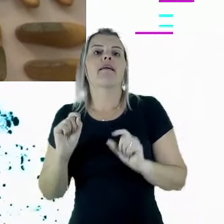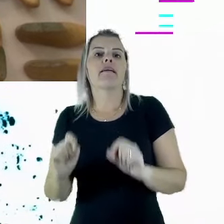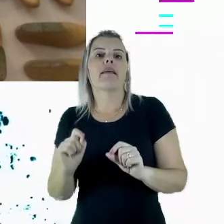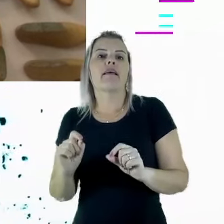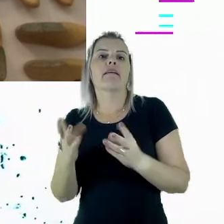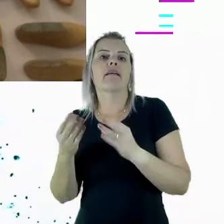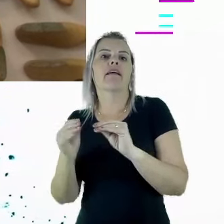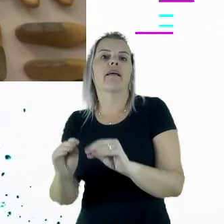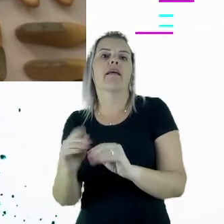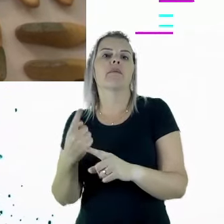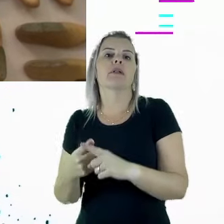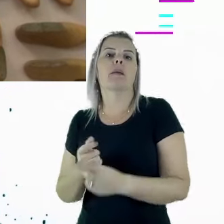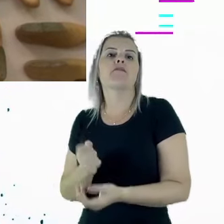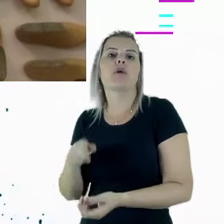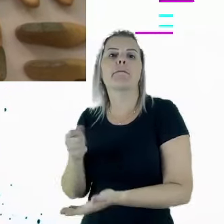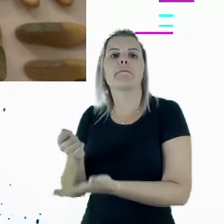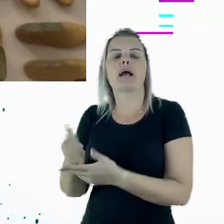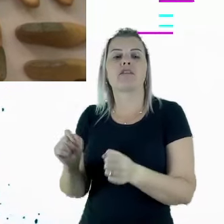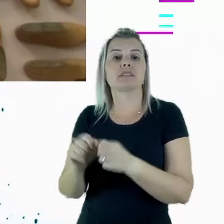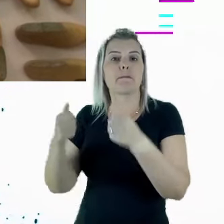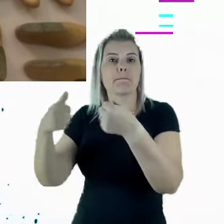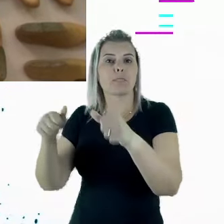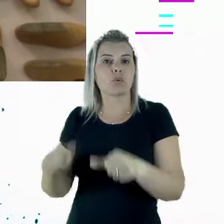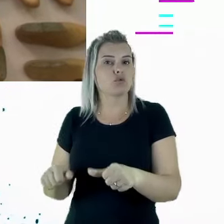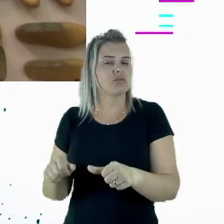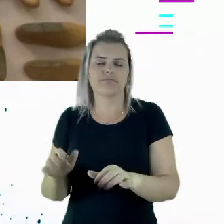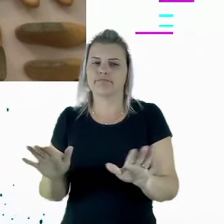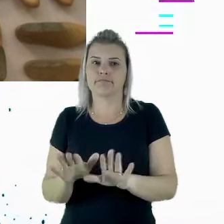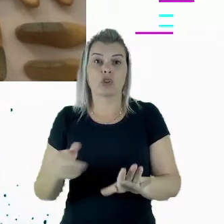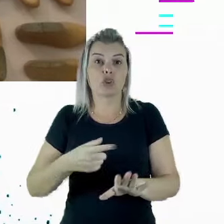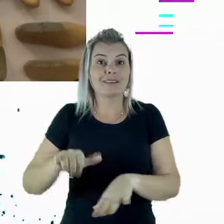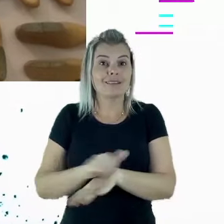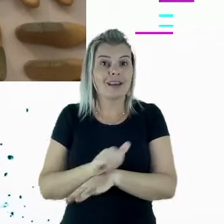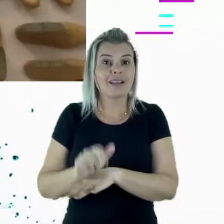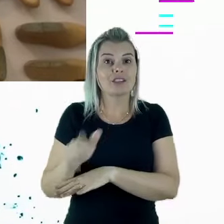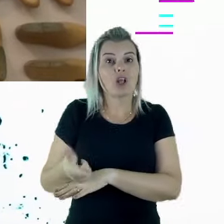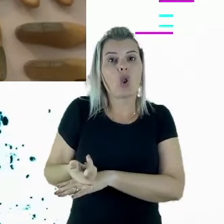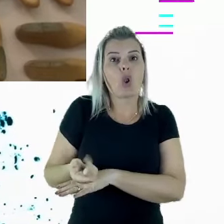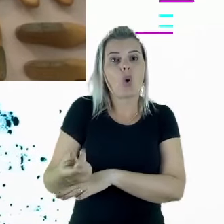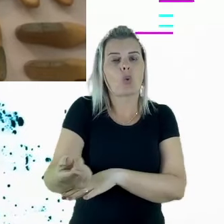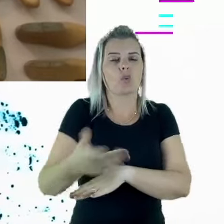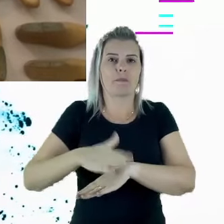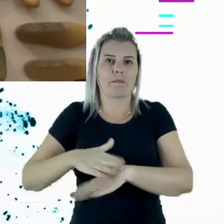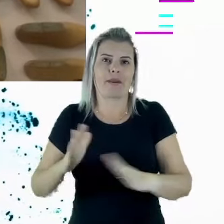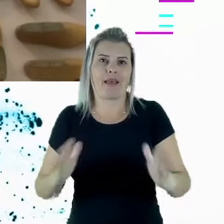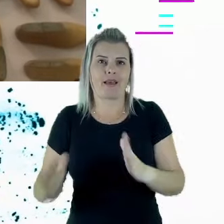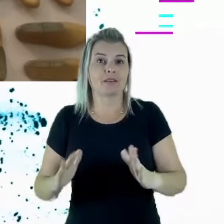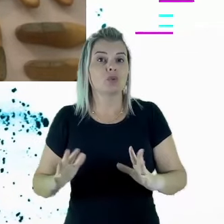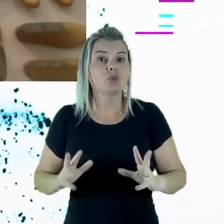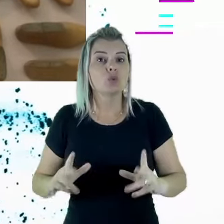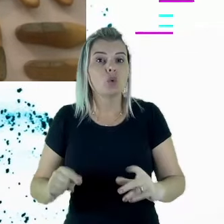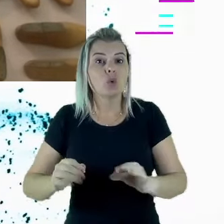simplesmente foram para fazer um post. A nossa estratégia é de longo prazo. Então, essa é mensagem que eu quero trazer aqui, que todo o plano de